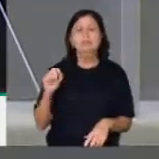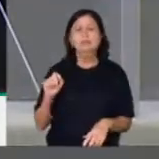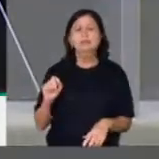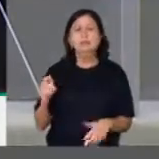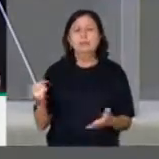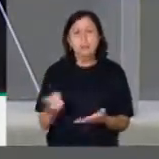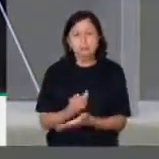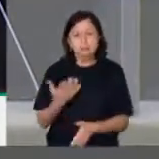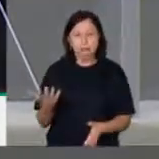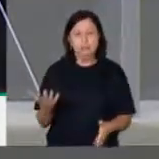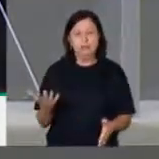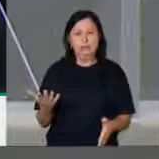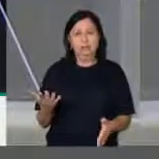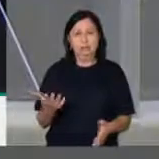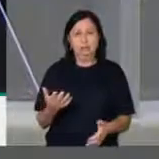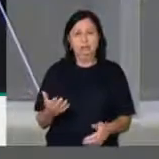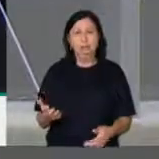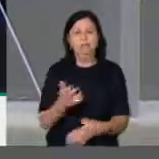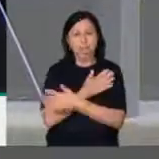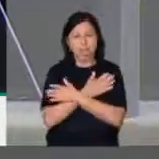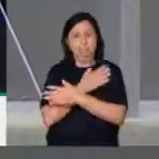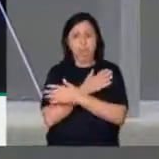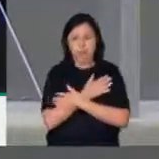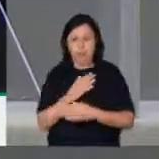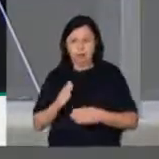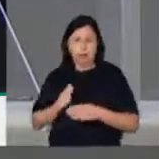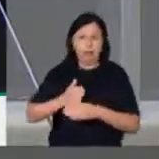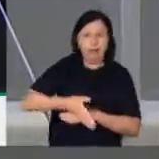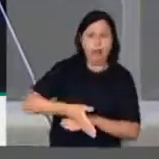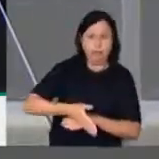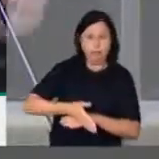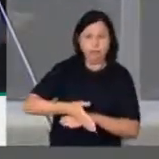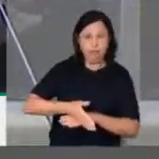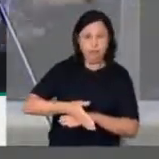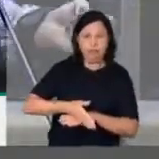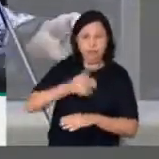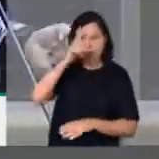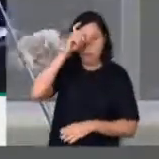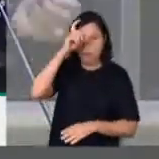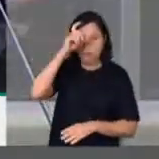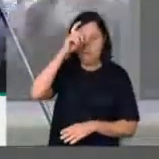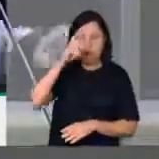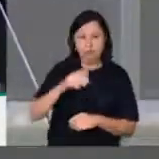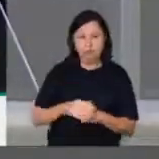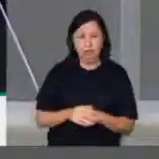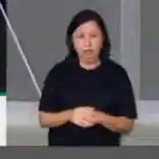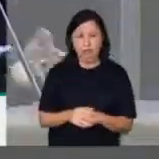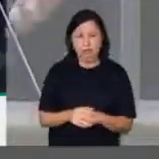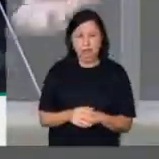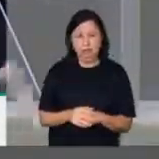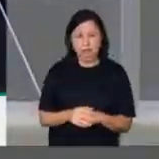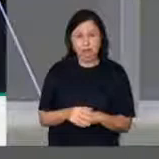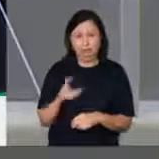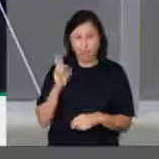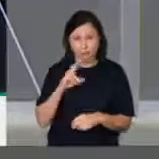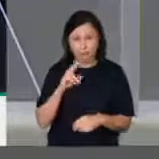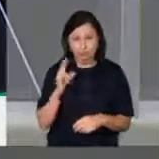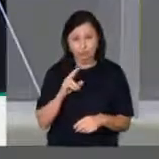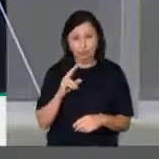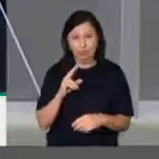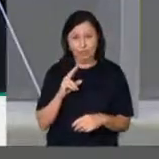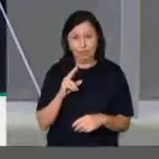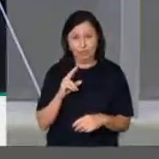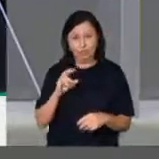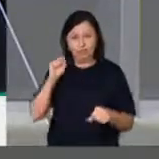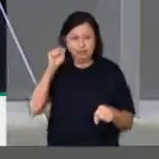um bandido entrou no hospital de emergência e executou um doente que estava sendo